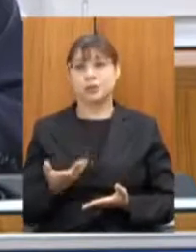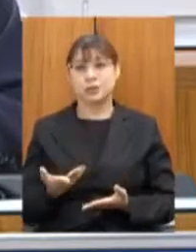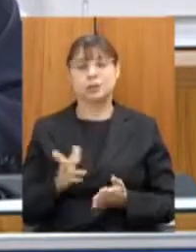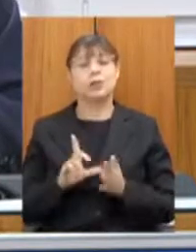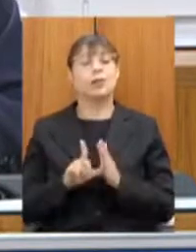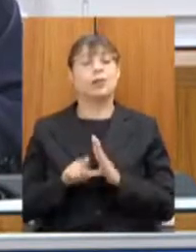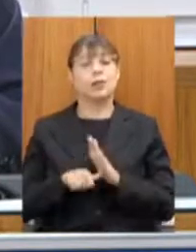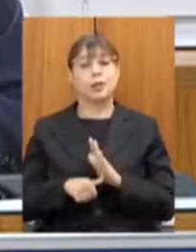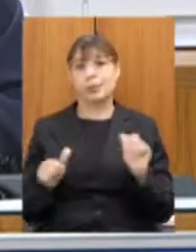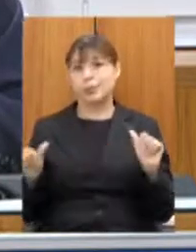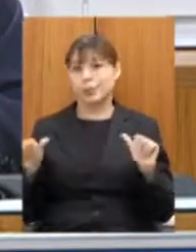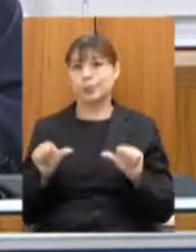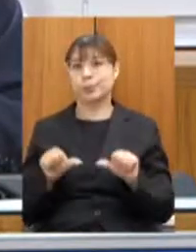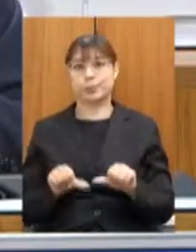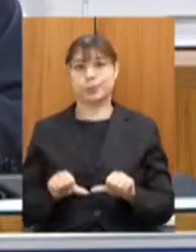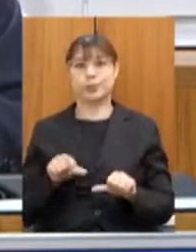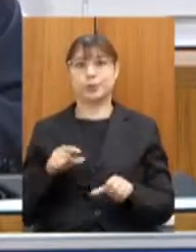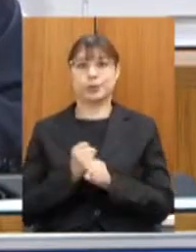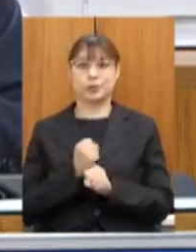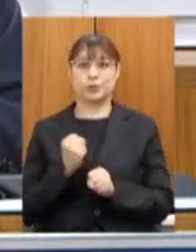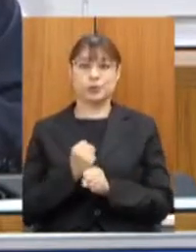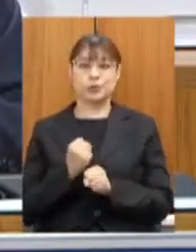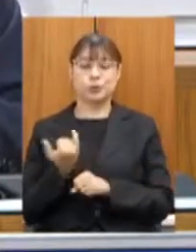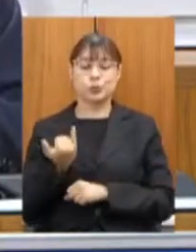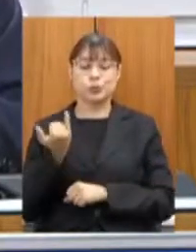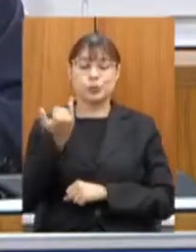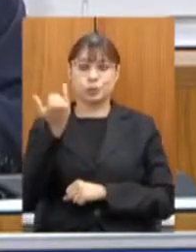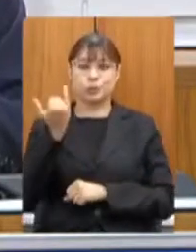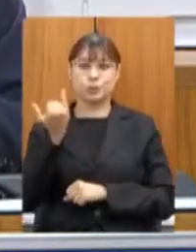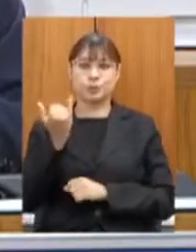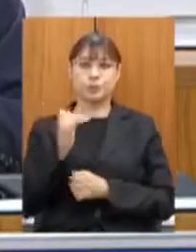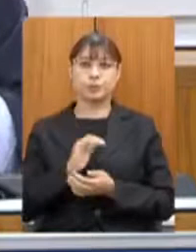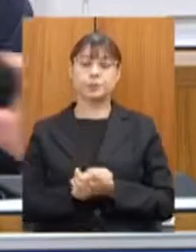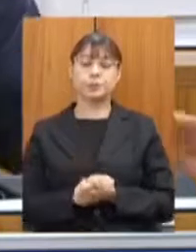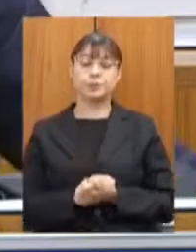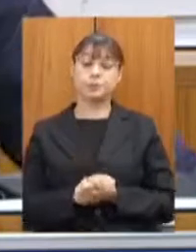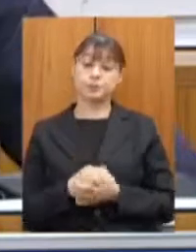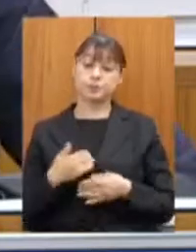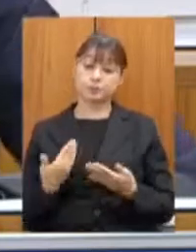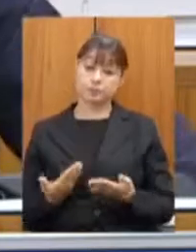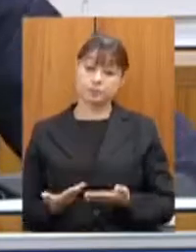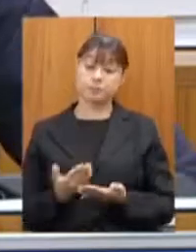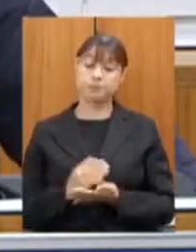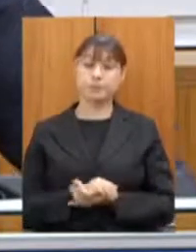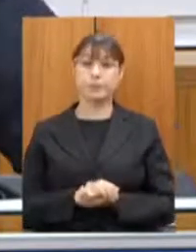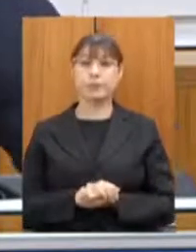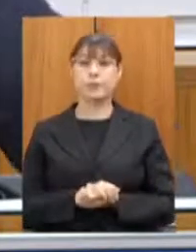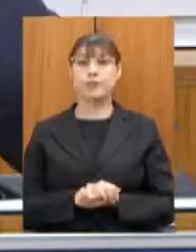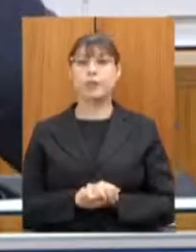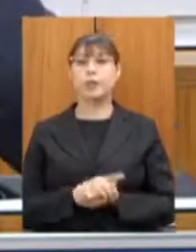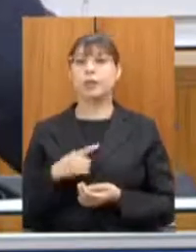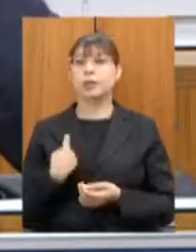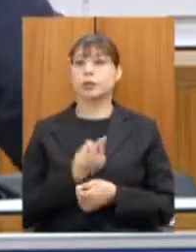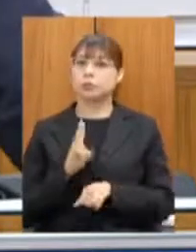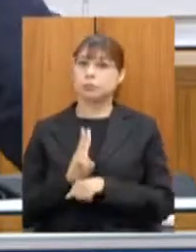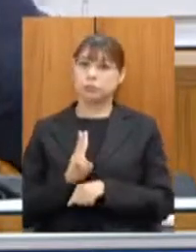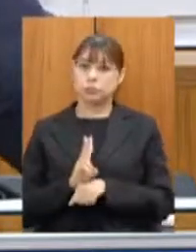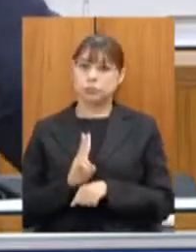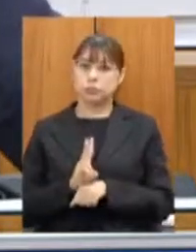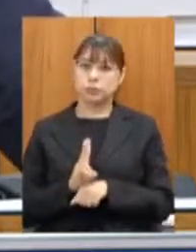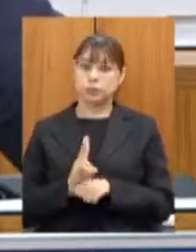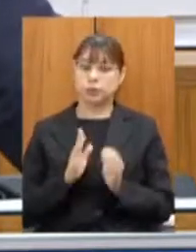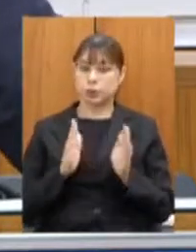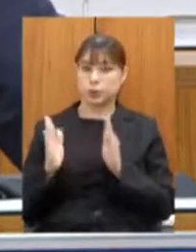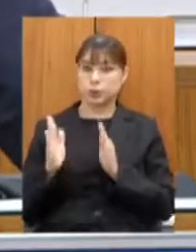atraso para essa obra tão importante significa que nós estamos aguardando o fim do período de